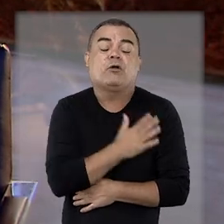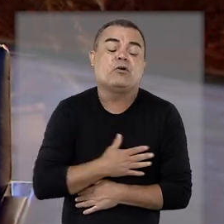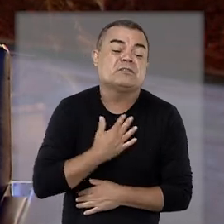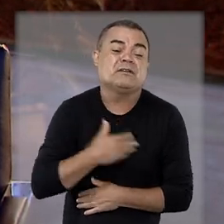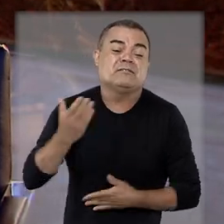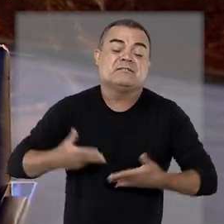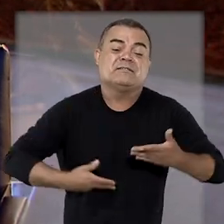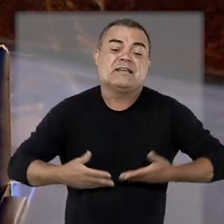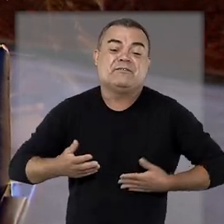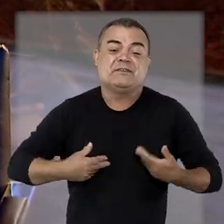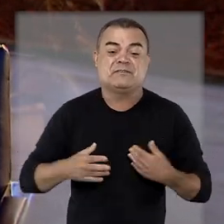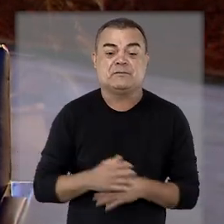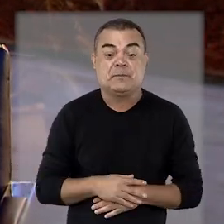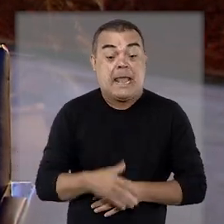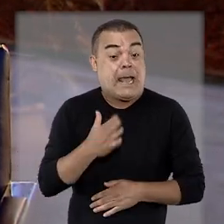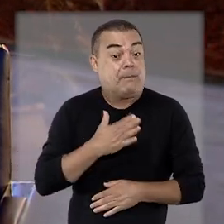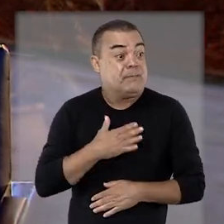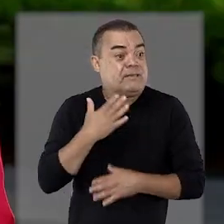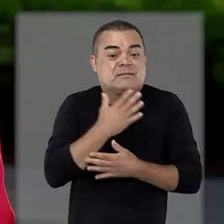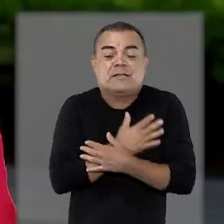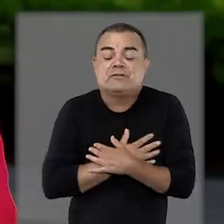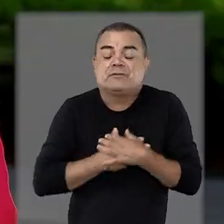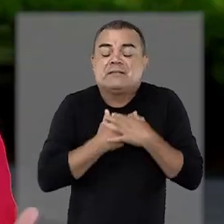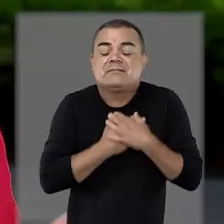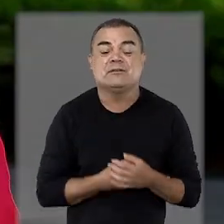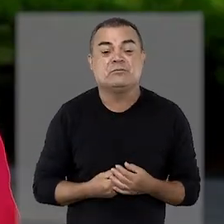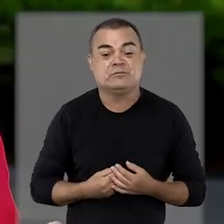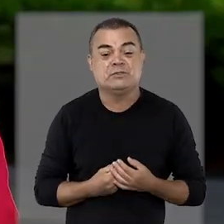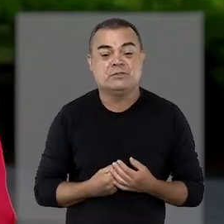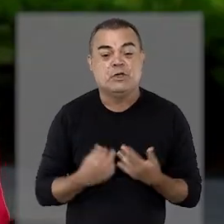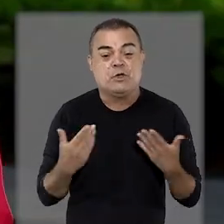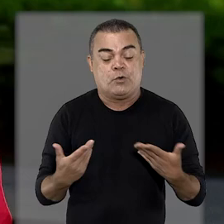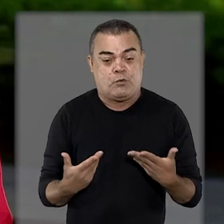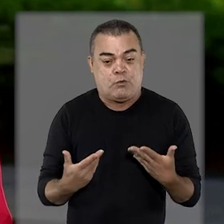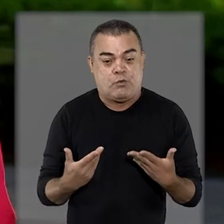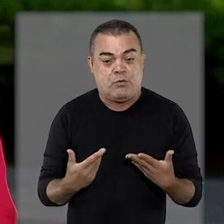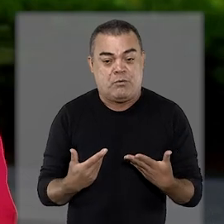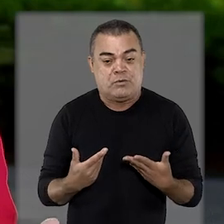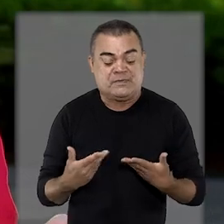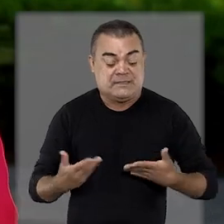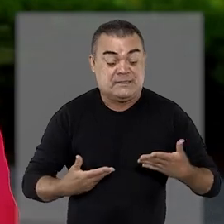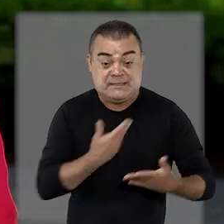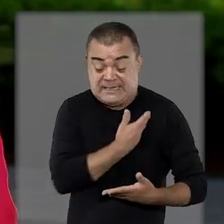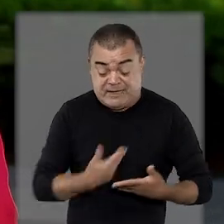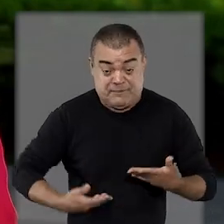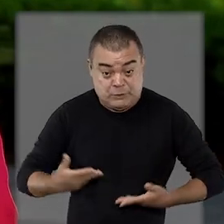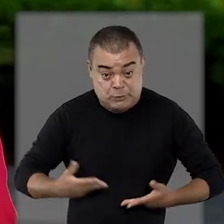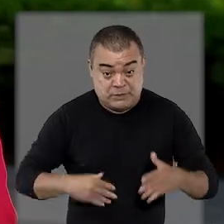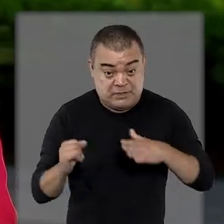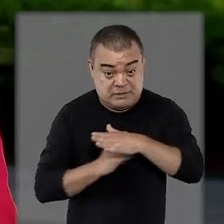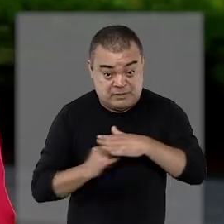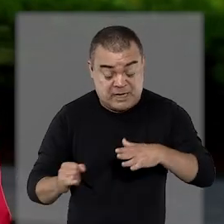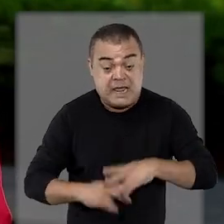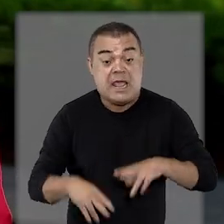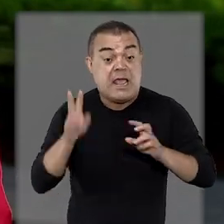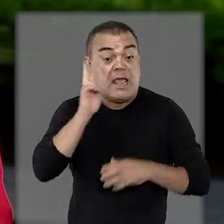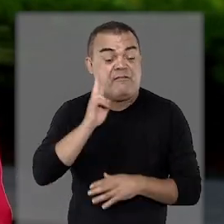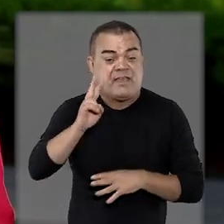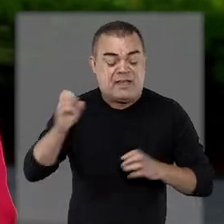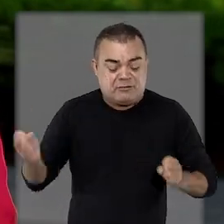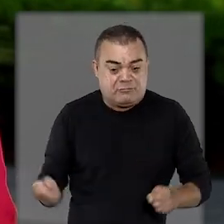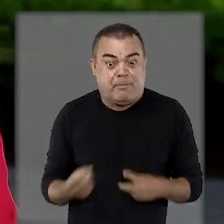gostaram desse serviço. A minha satisfação como prestadora desta instituição